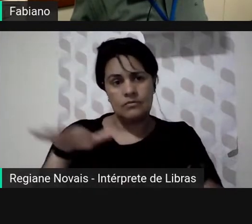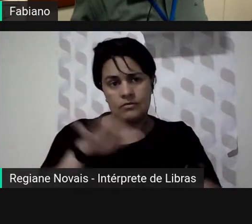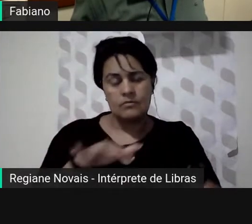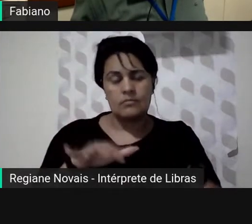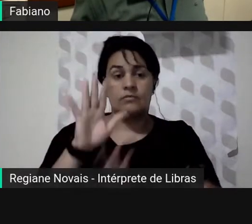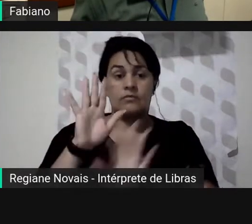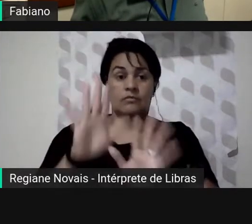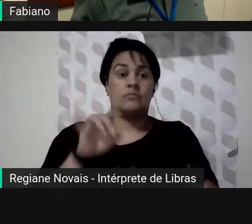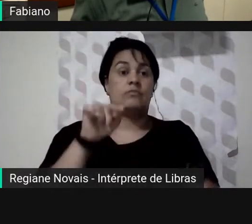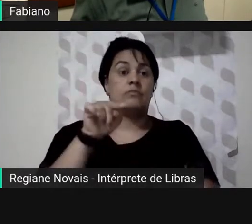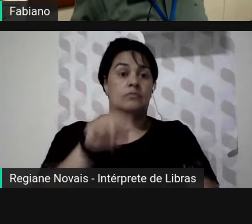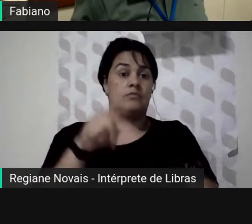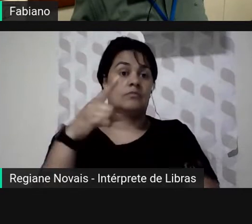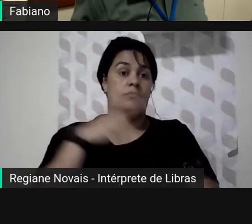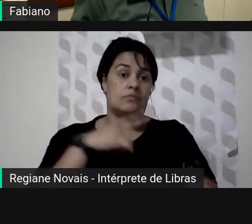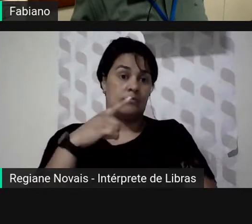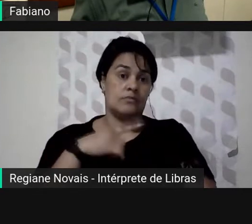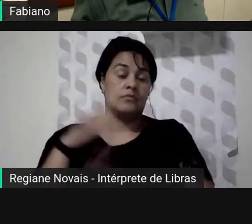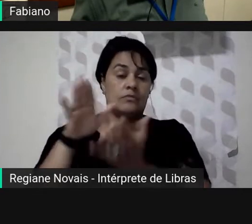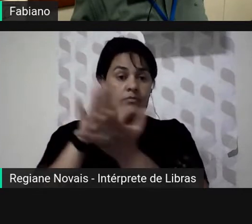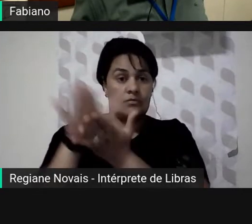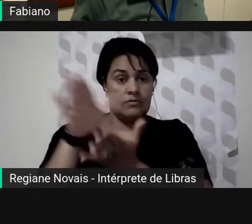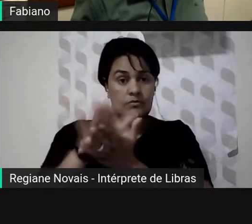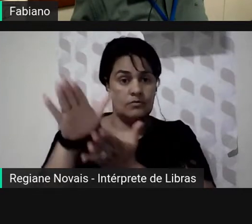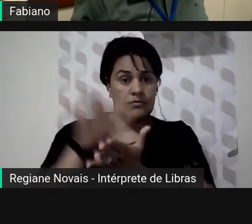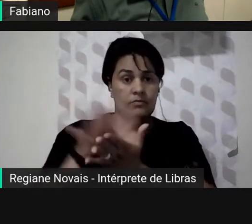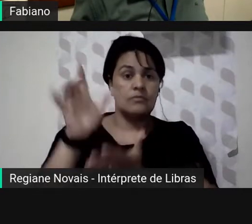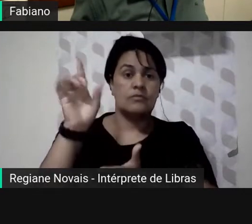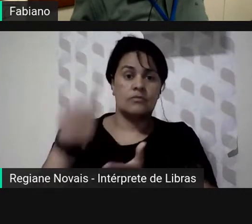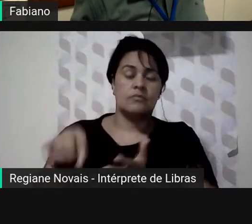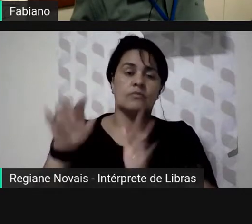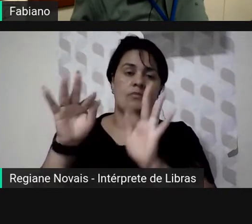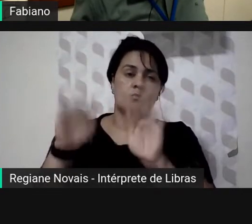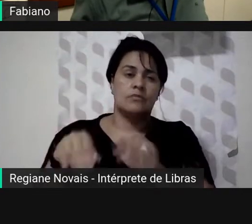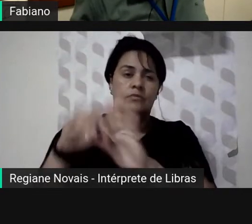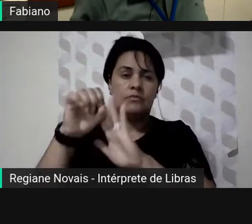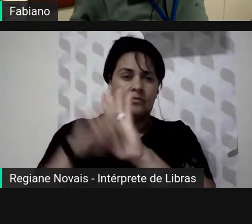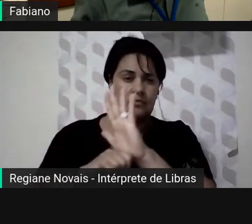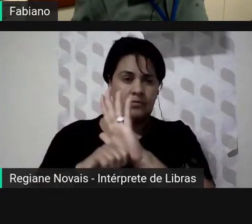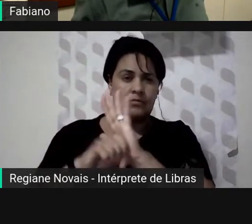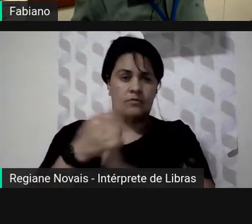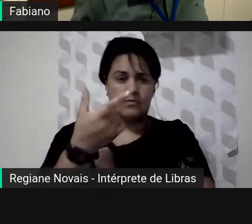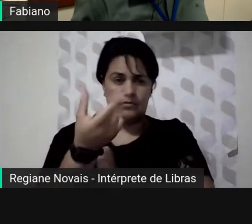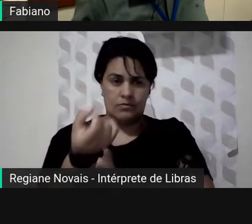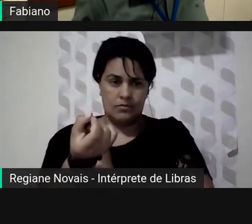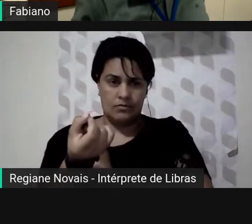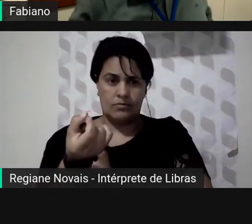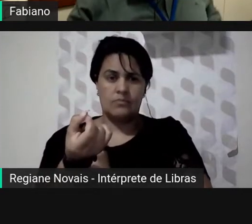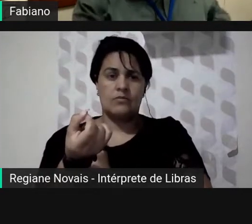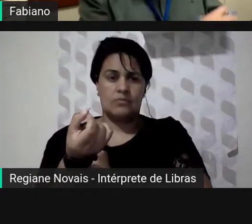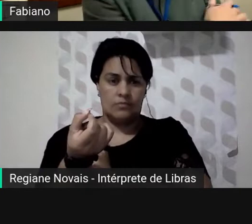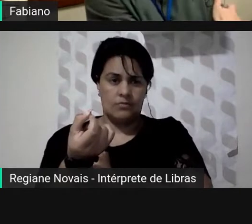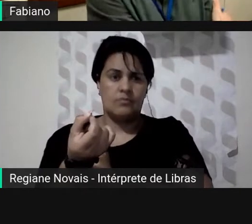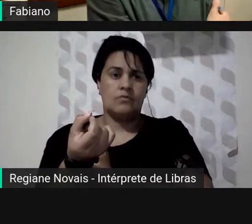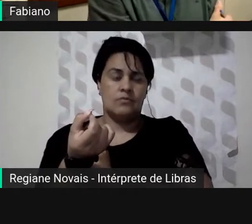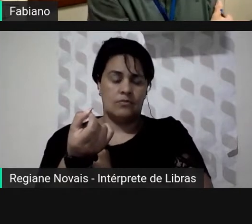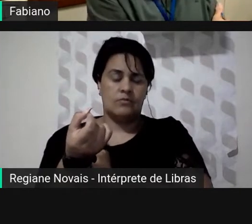digitalização feita no final do século no final do século XX que